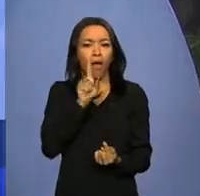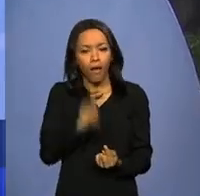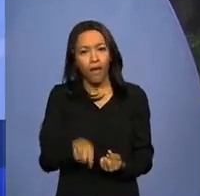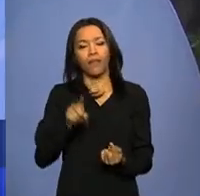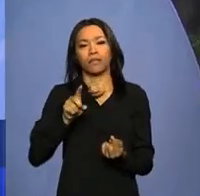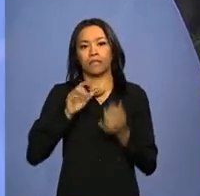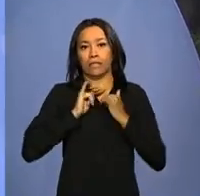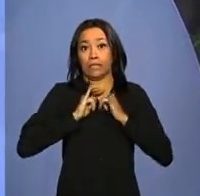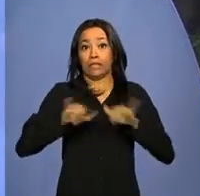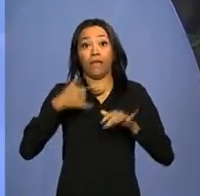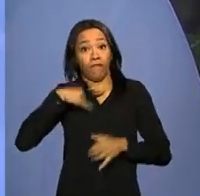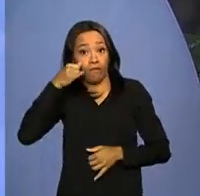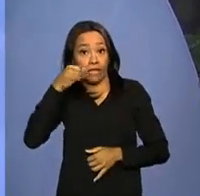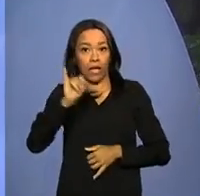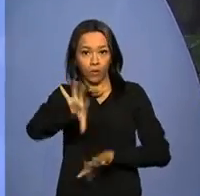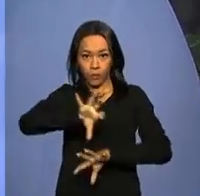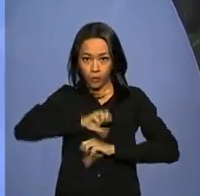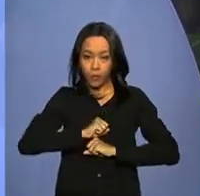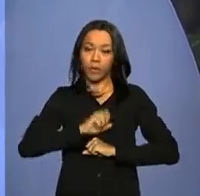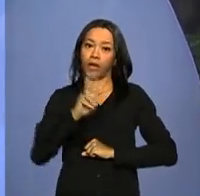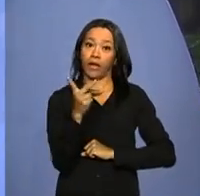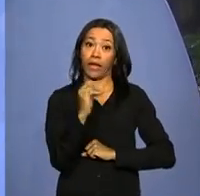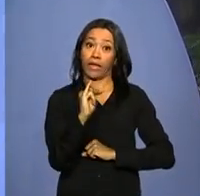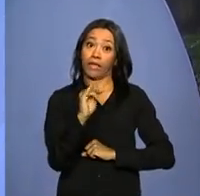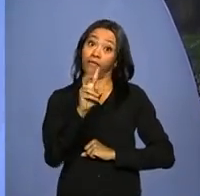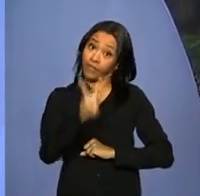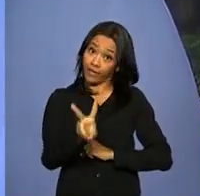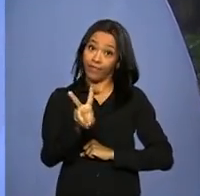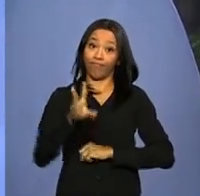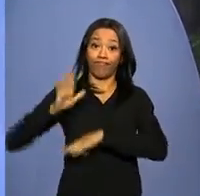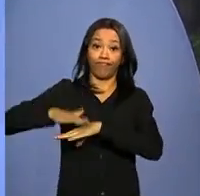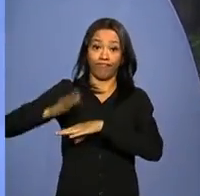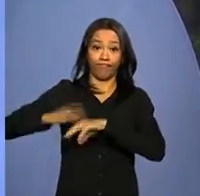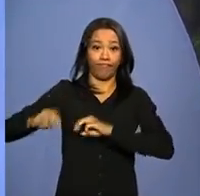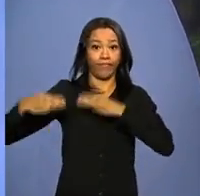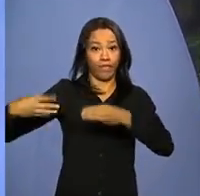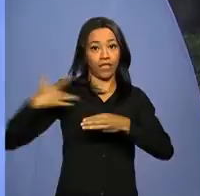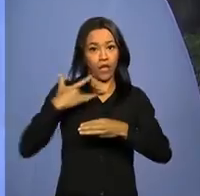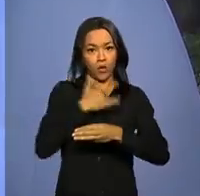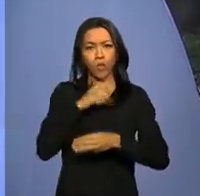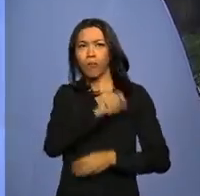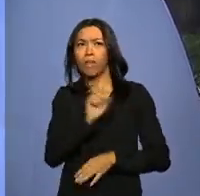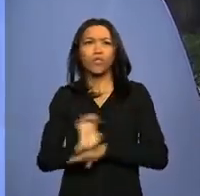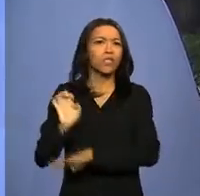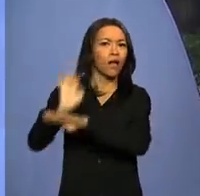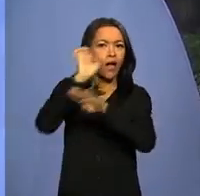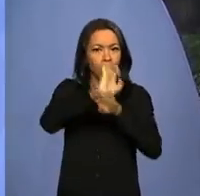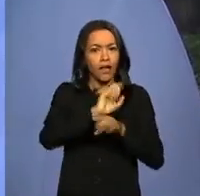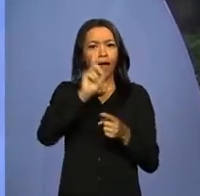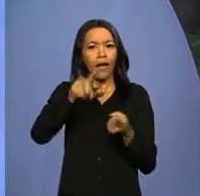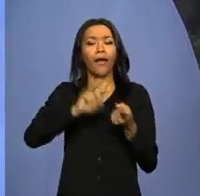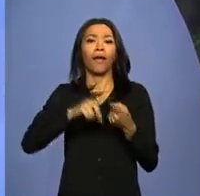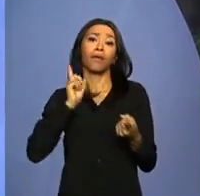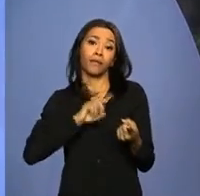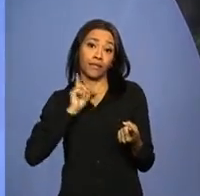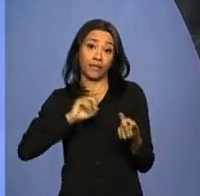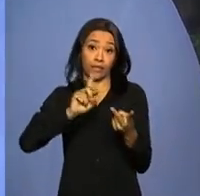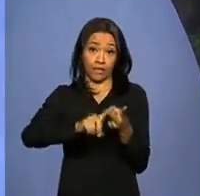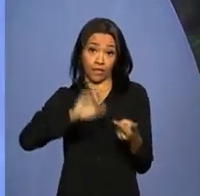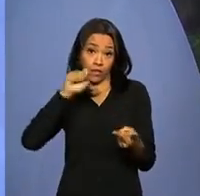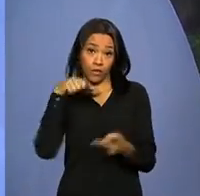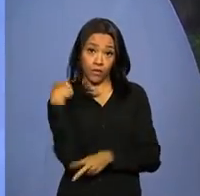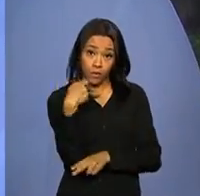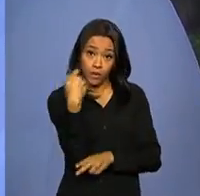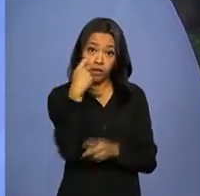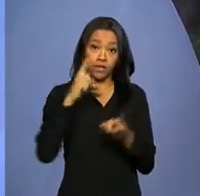campanha de prevenção contra o HIV do Ministério da Saúde. Os estados que vão participar são Minas Gerais, Rio Grande